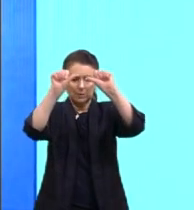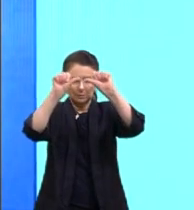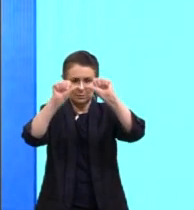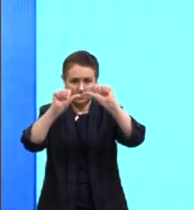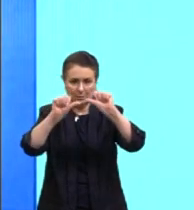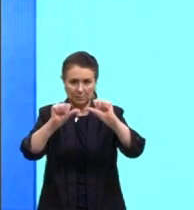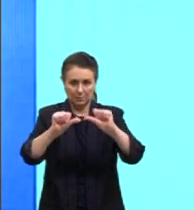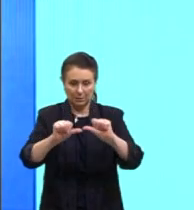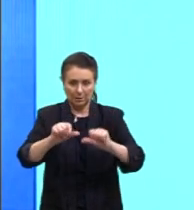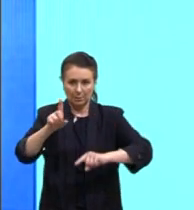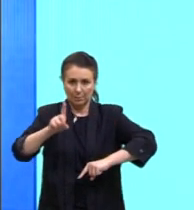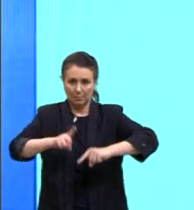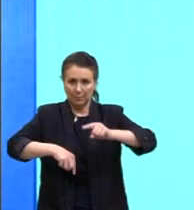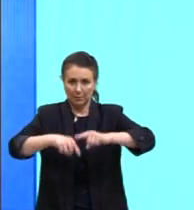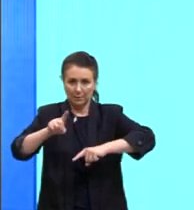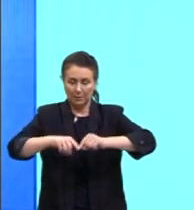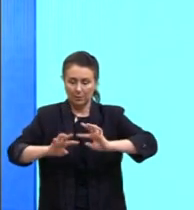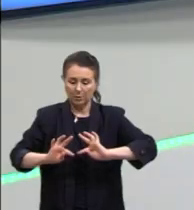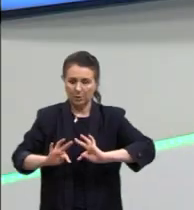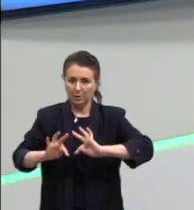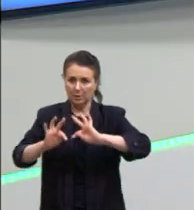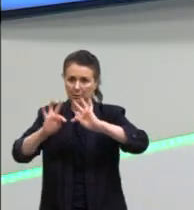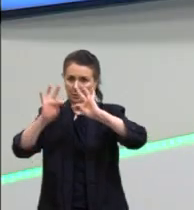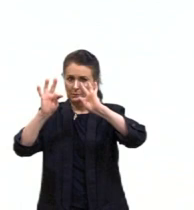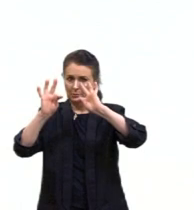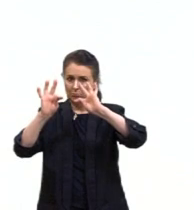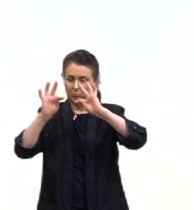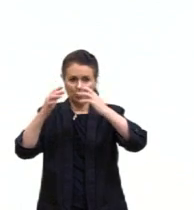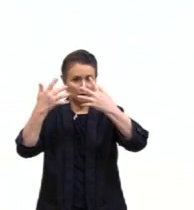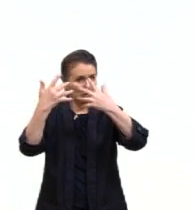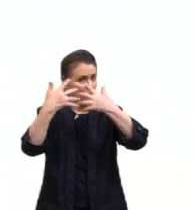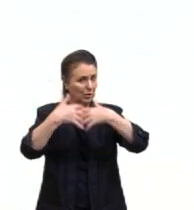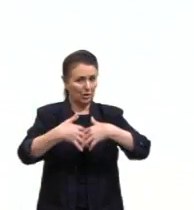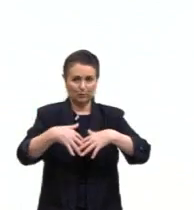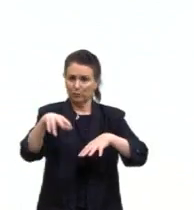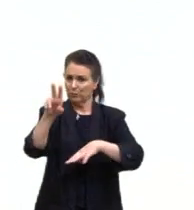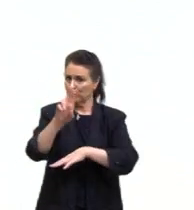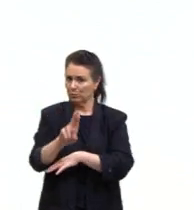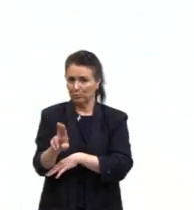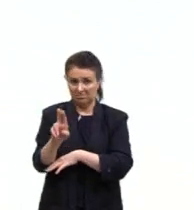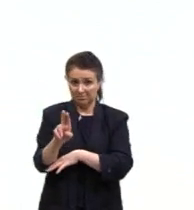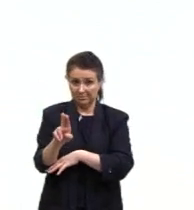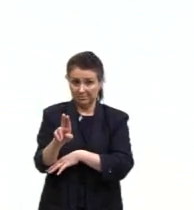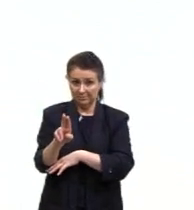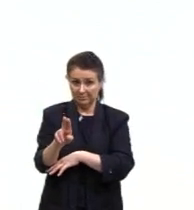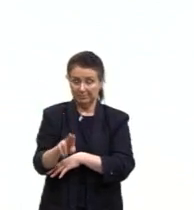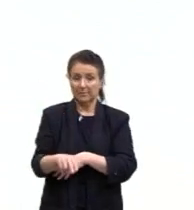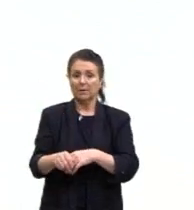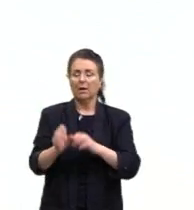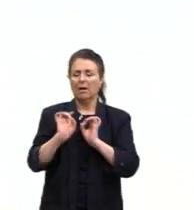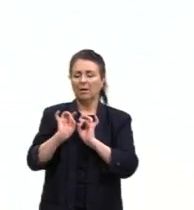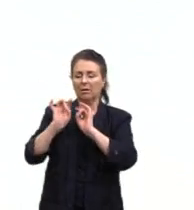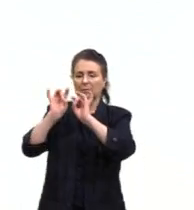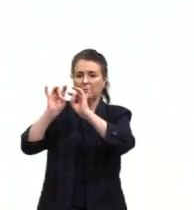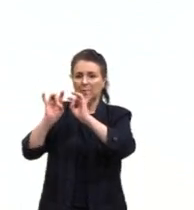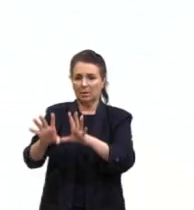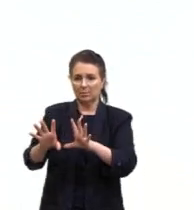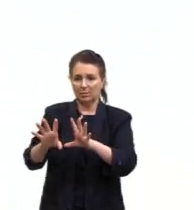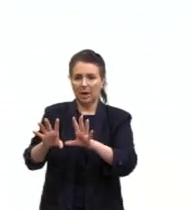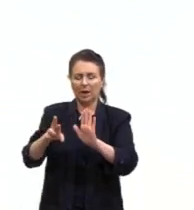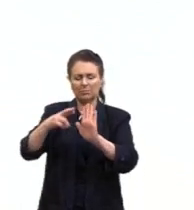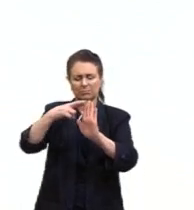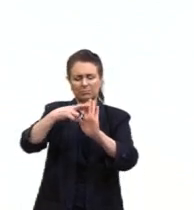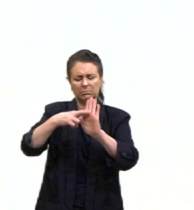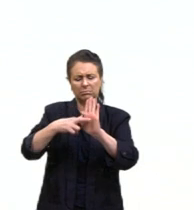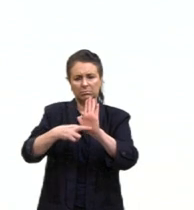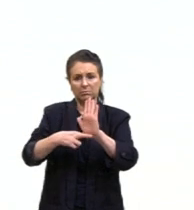materializar a técnica sem função utilitária, abandonar a regularidade na